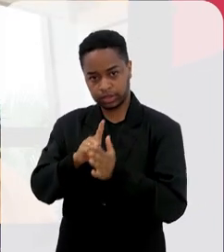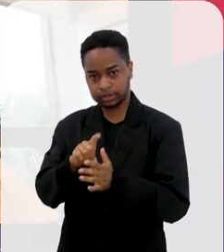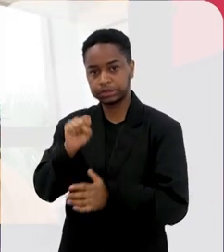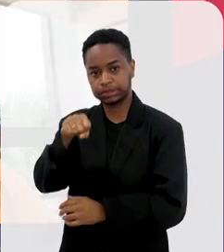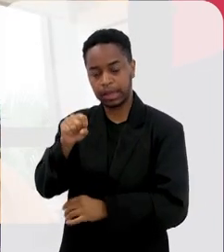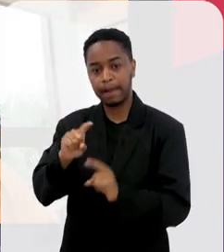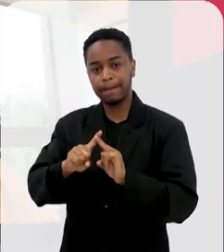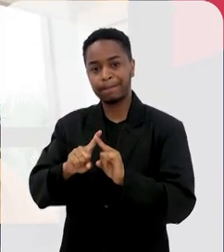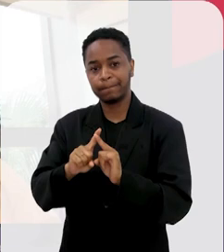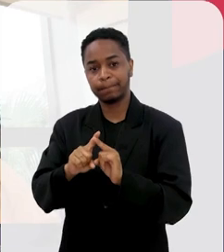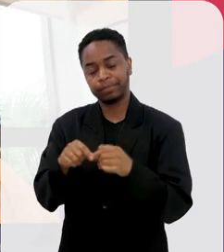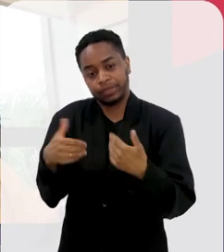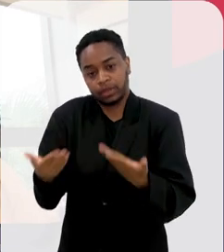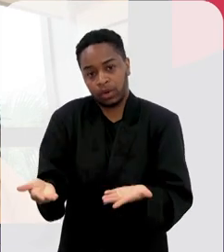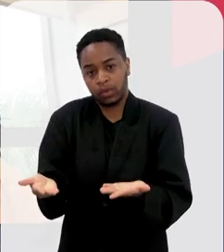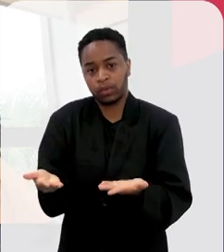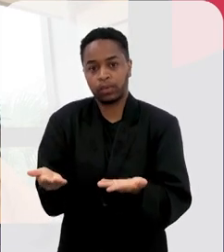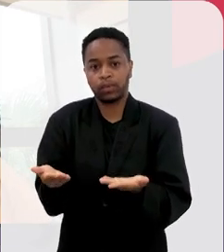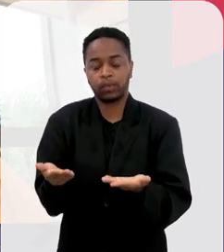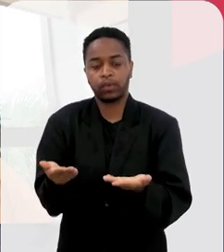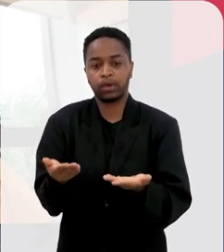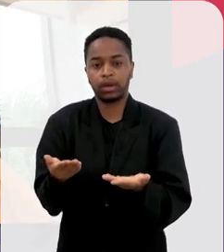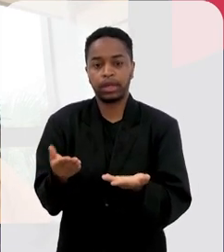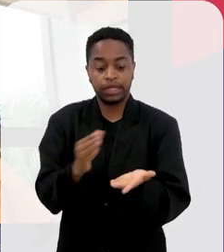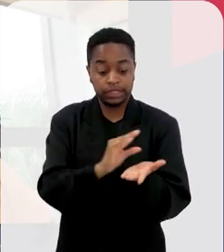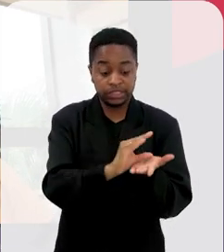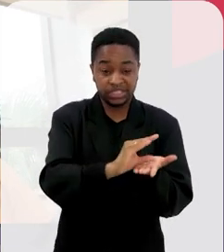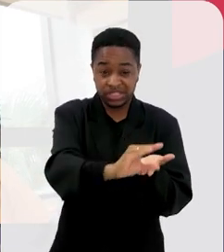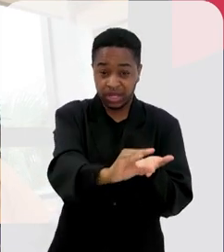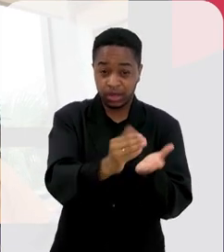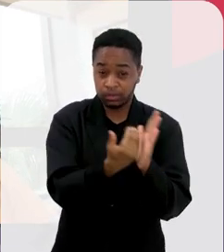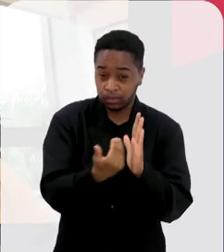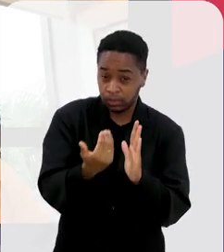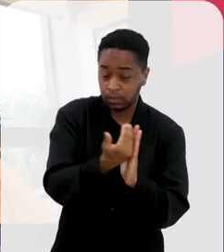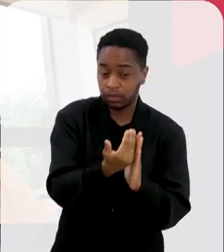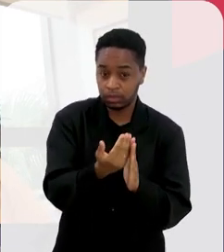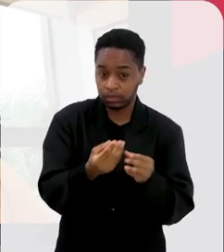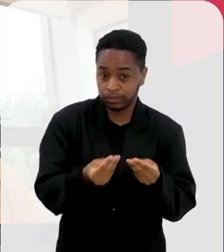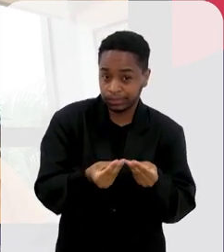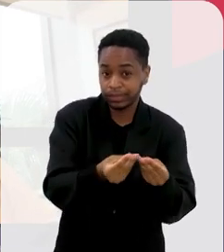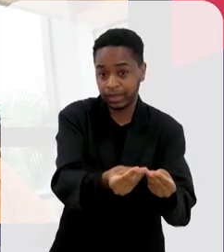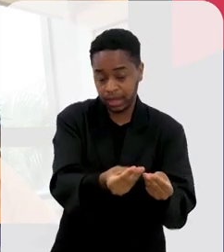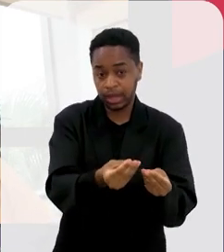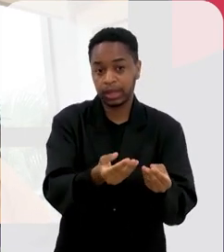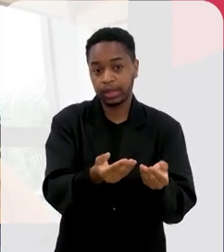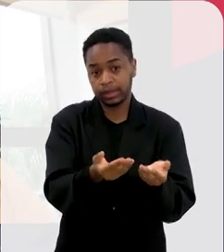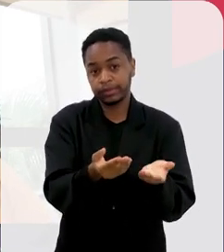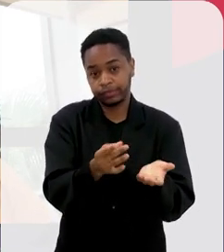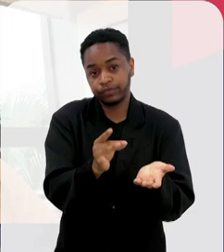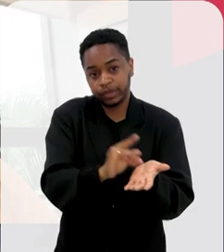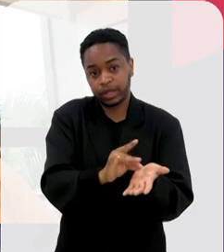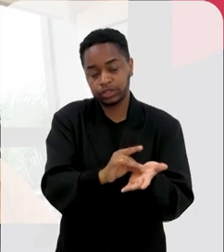tinham investimento anterior, então, colocar dinheiro agudamente